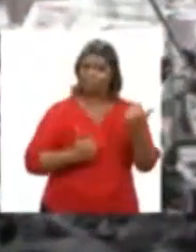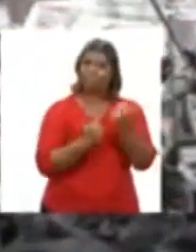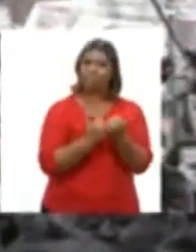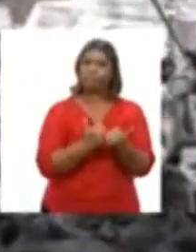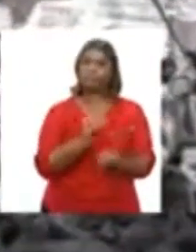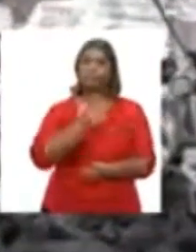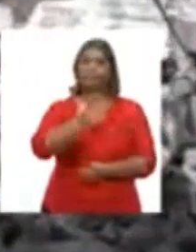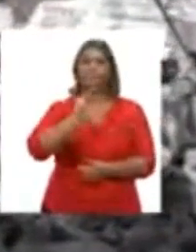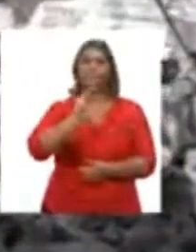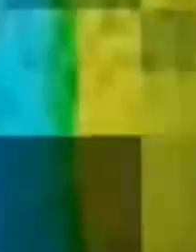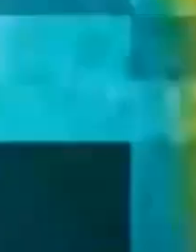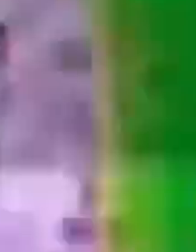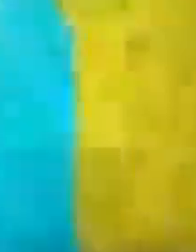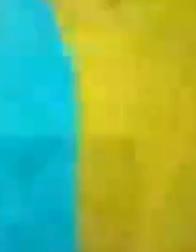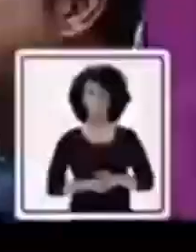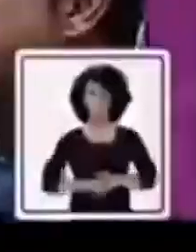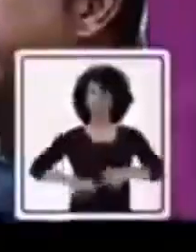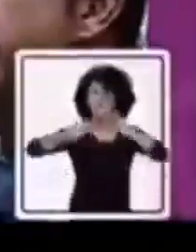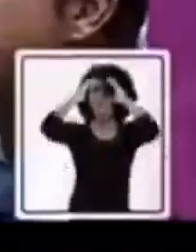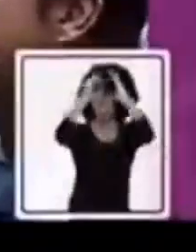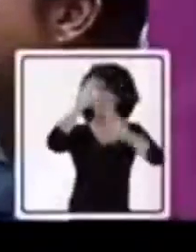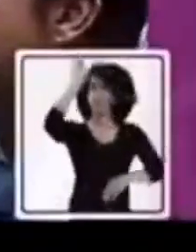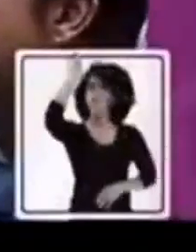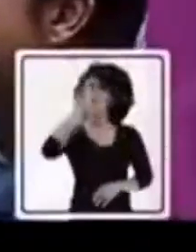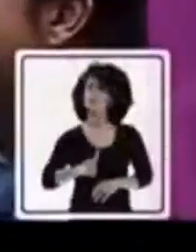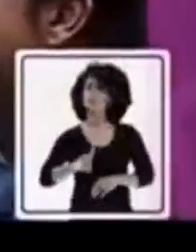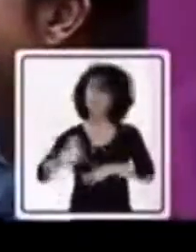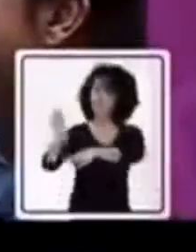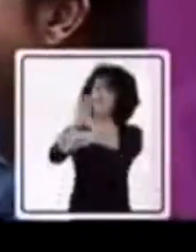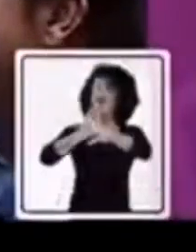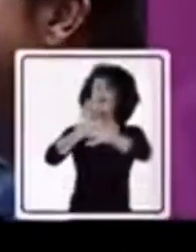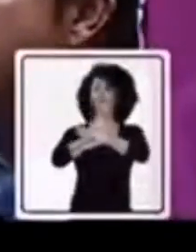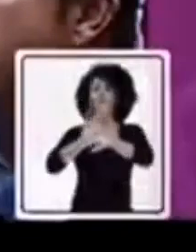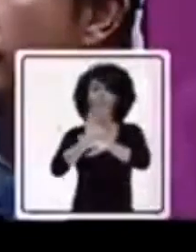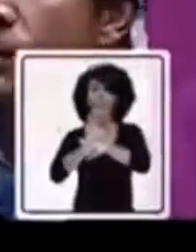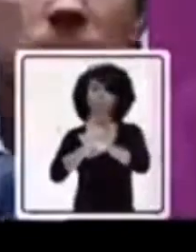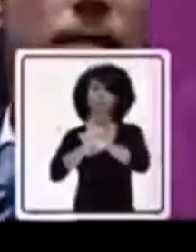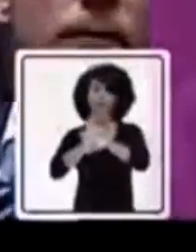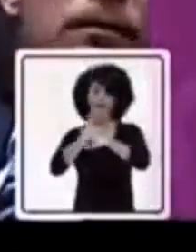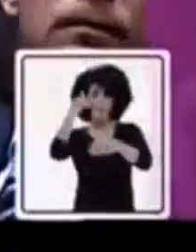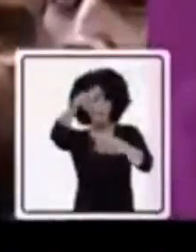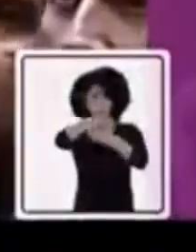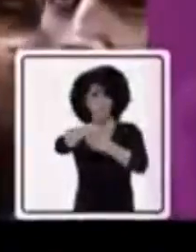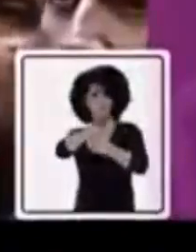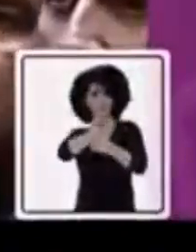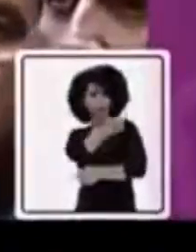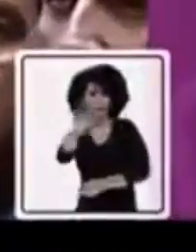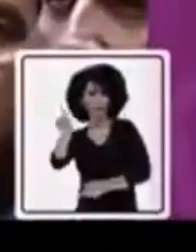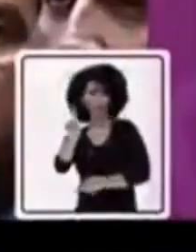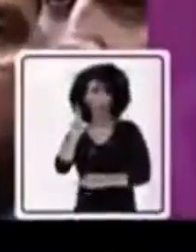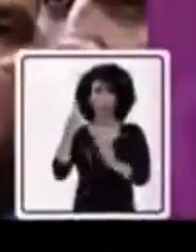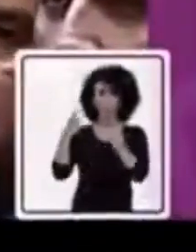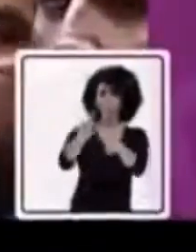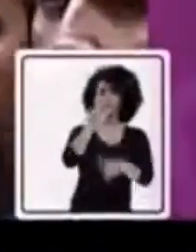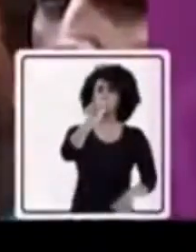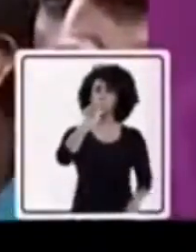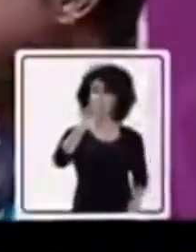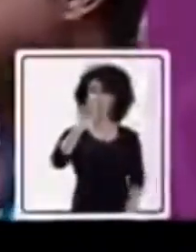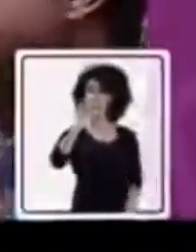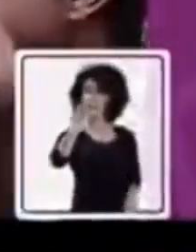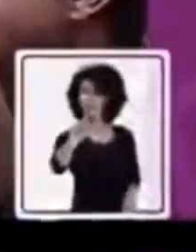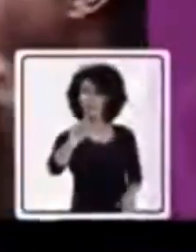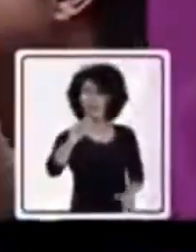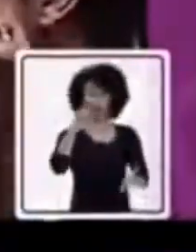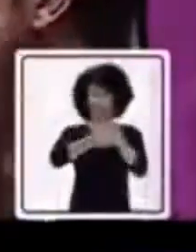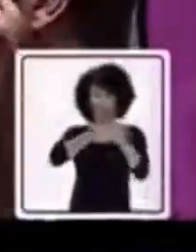Eu sou o Lula! Respeito a democracia, a Constituição. Eu voto não contra o golpe.